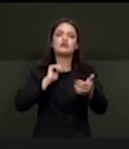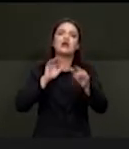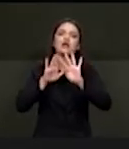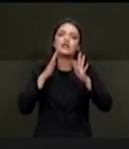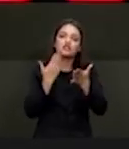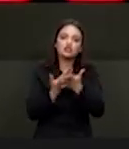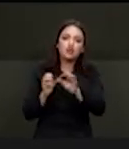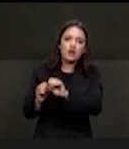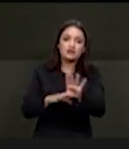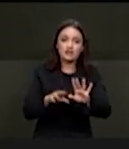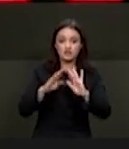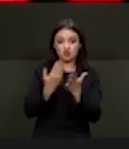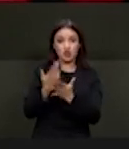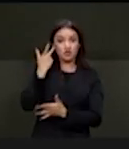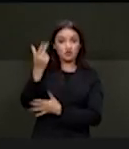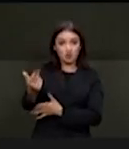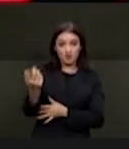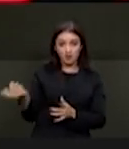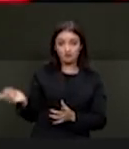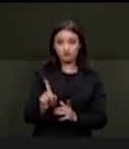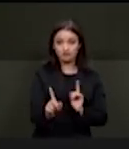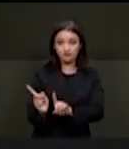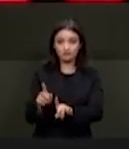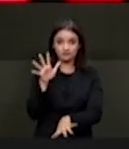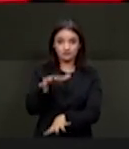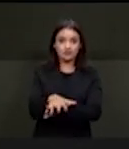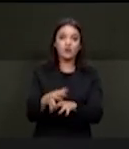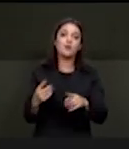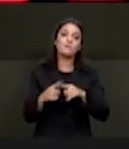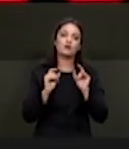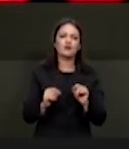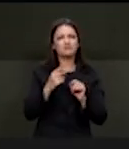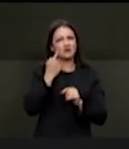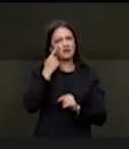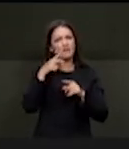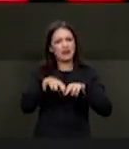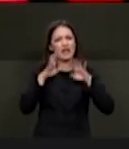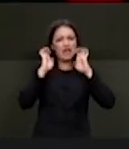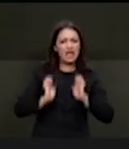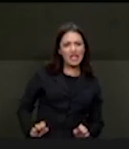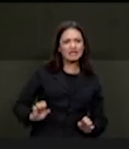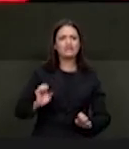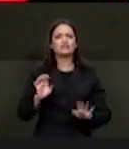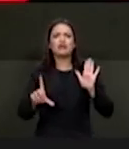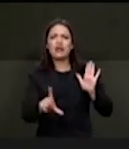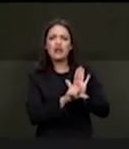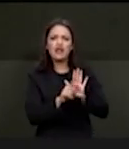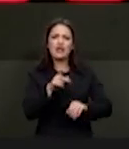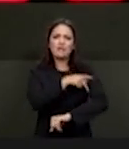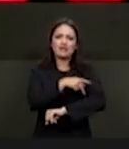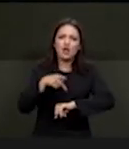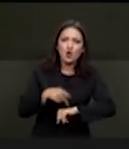em classes comuns e escolas regulares simplesmente porque do ponto de vista ético legal político econômico pedagógico